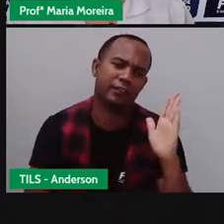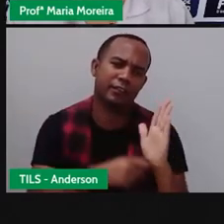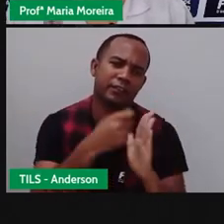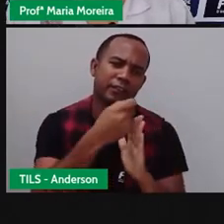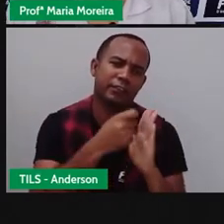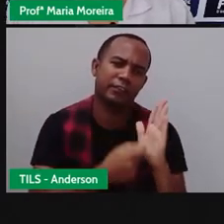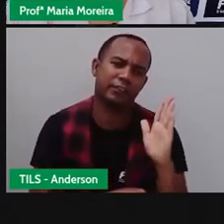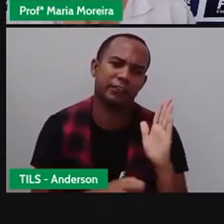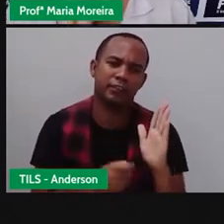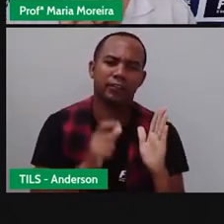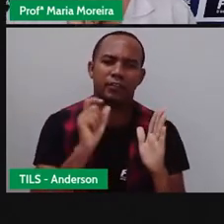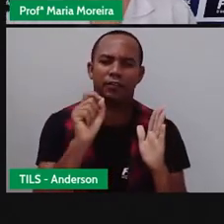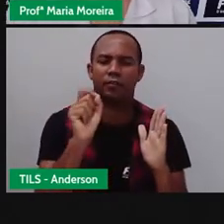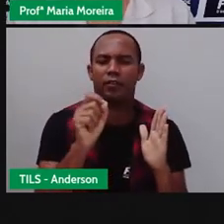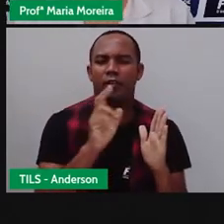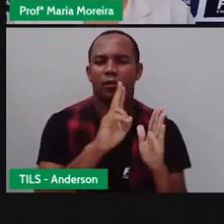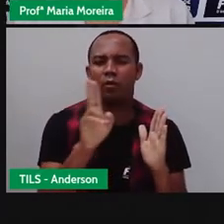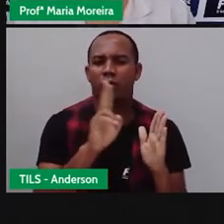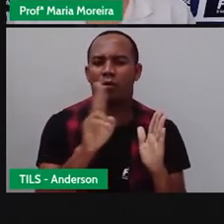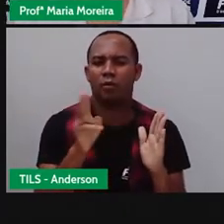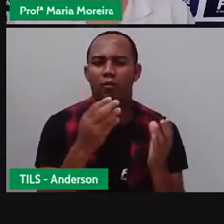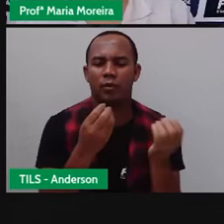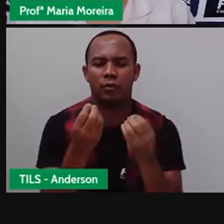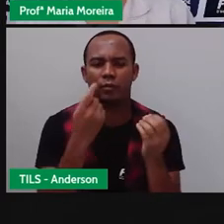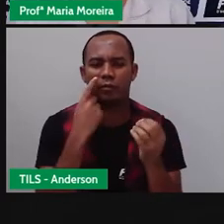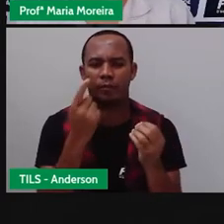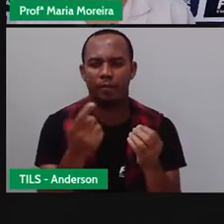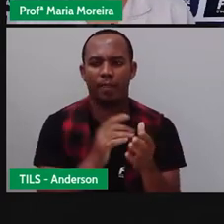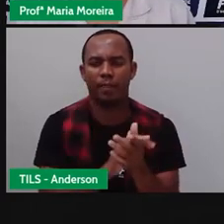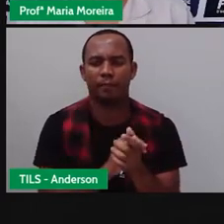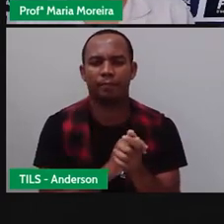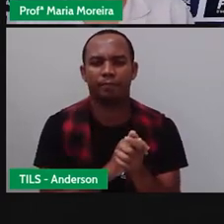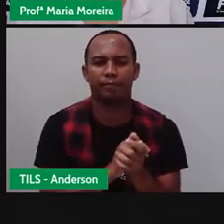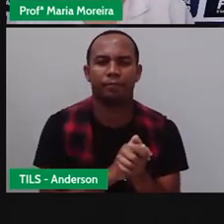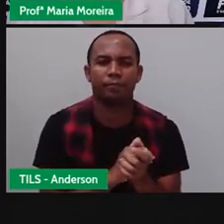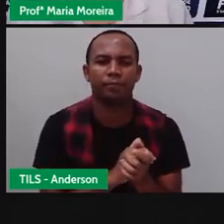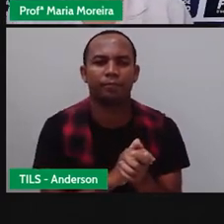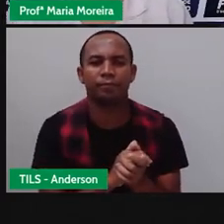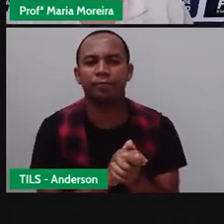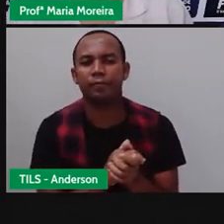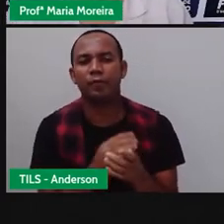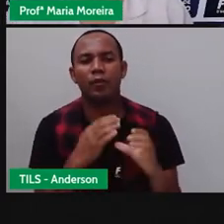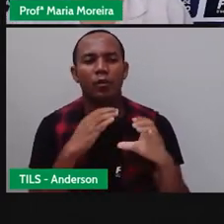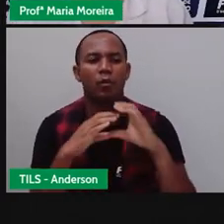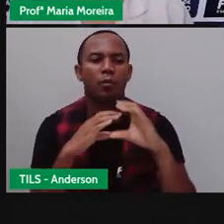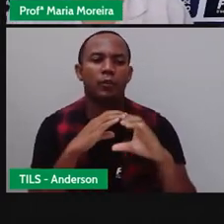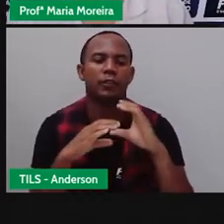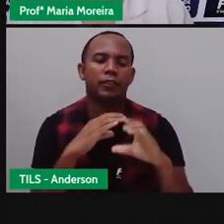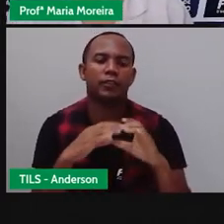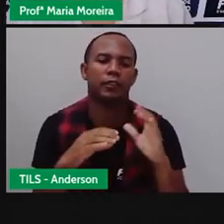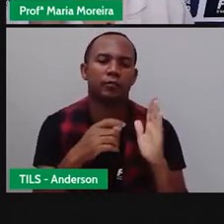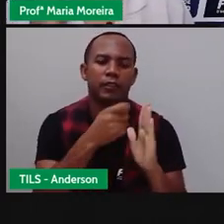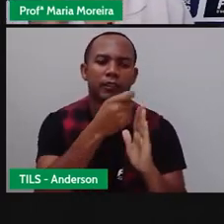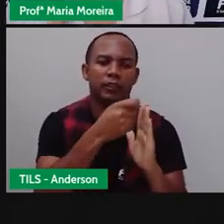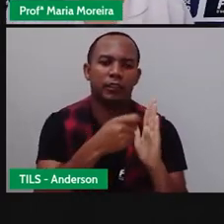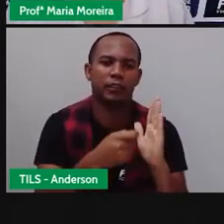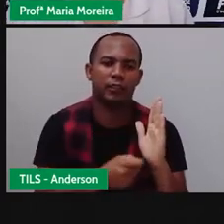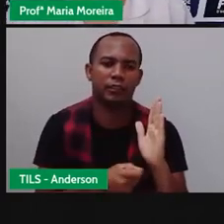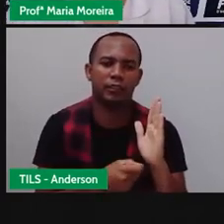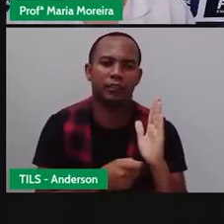Escrita. E temos um nome específico pra isso aqui. É uma linguagem verbal, é um meio de comunicação escrita, e isso é um